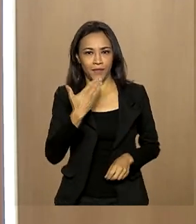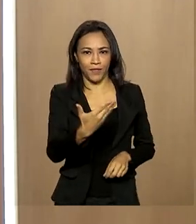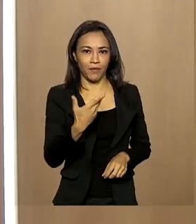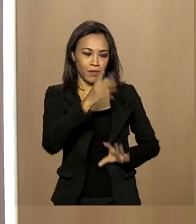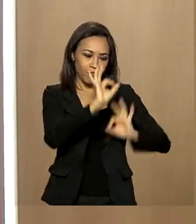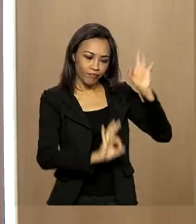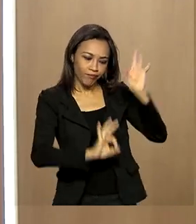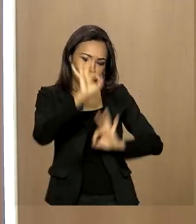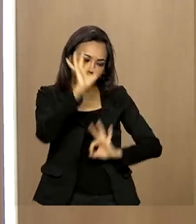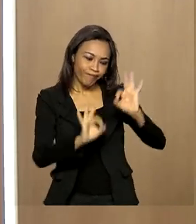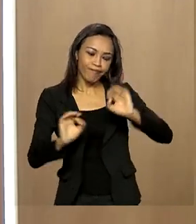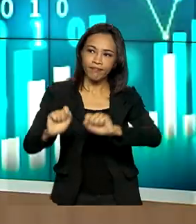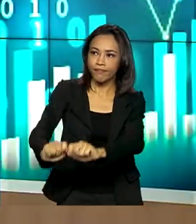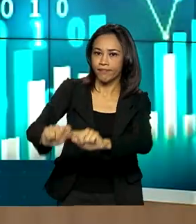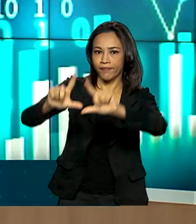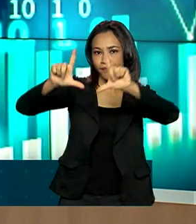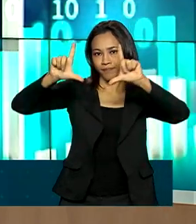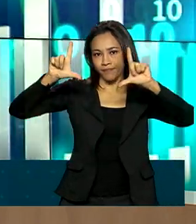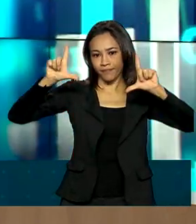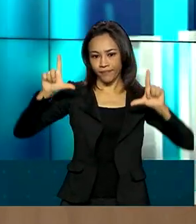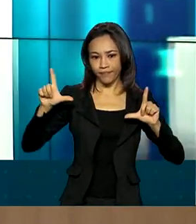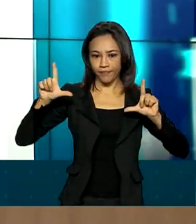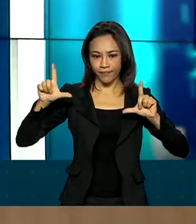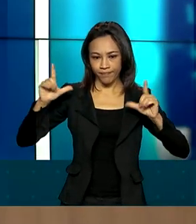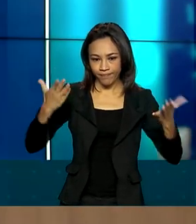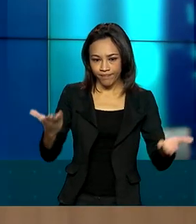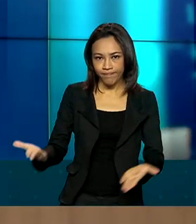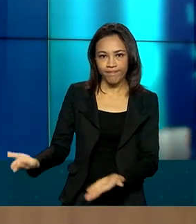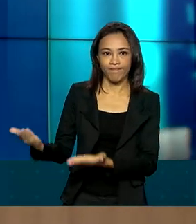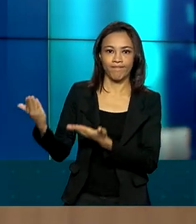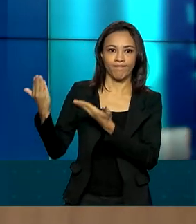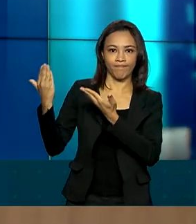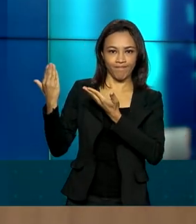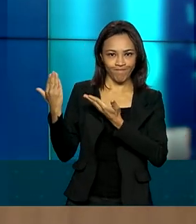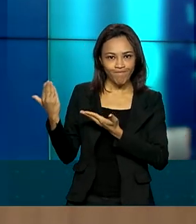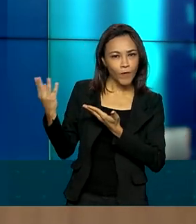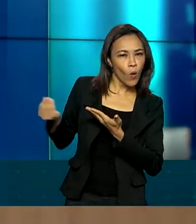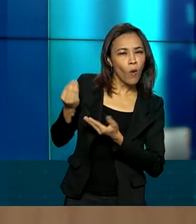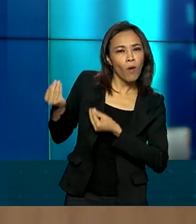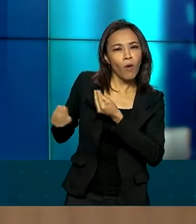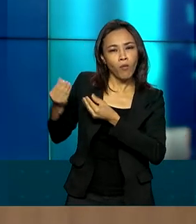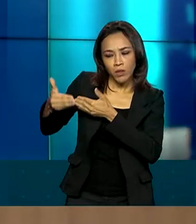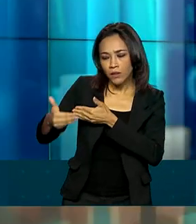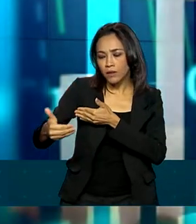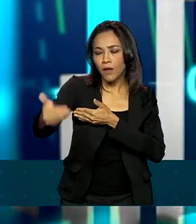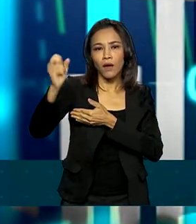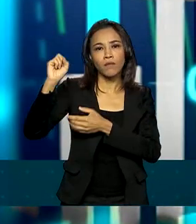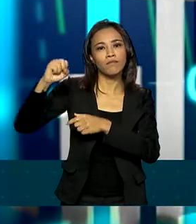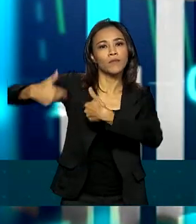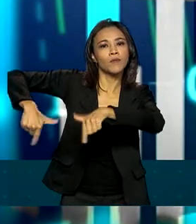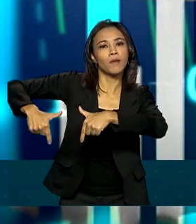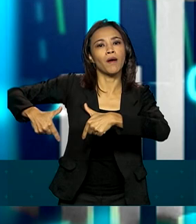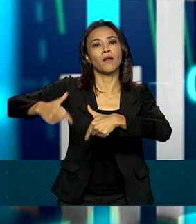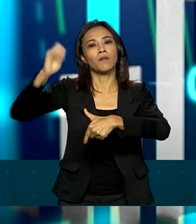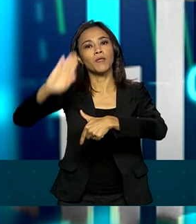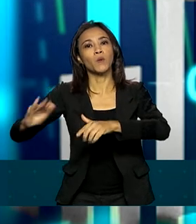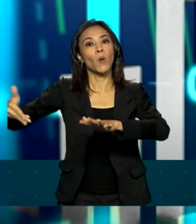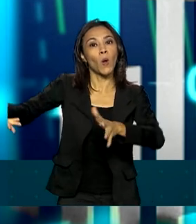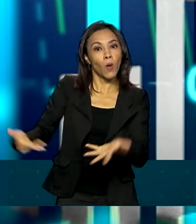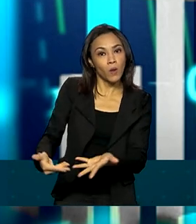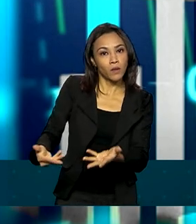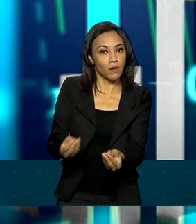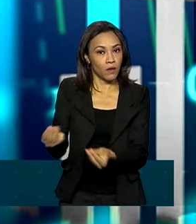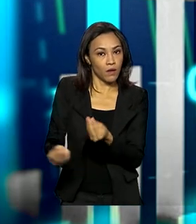fizesse uma arte para trazer esses números que vão mostrar como está a situação do mercado de trabalho no Brasil hoje. E